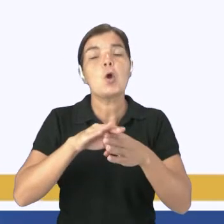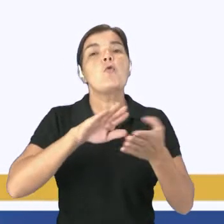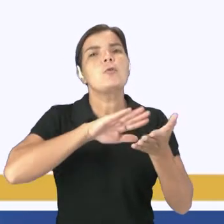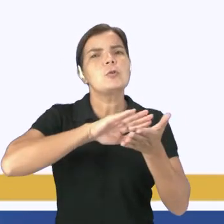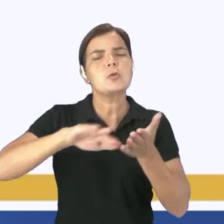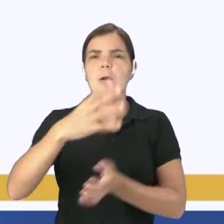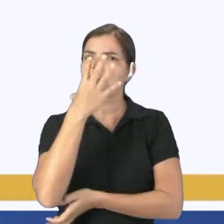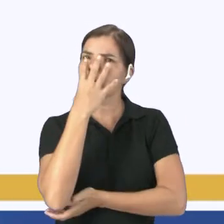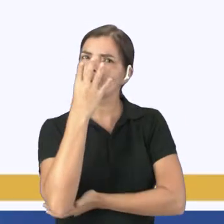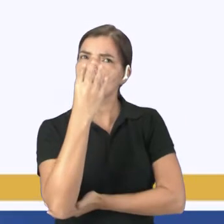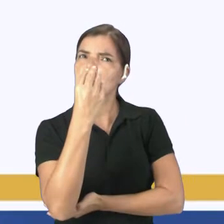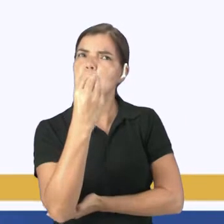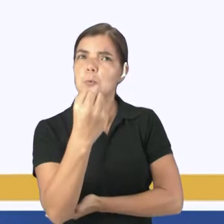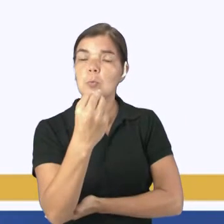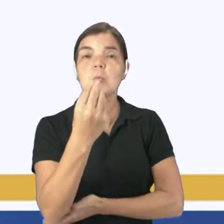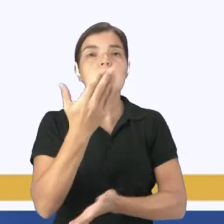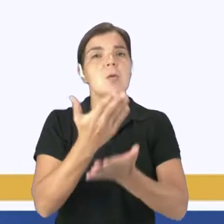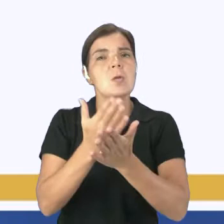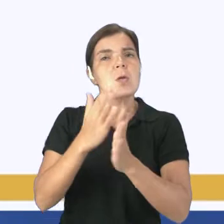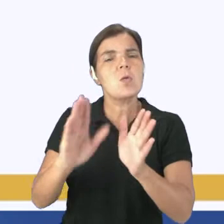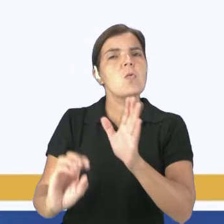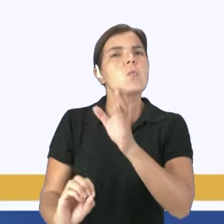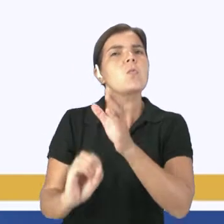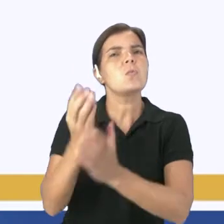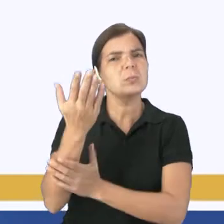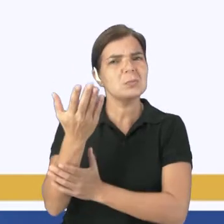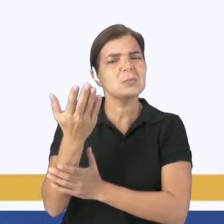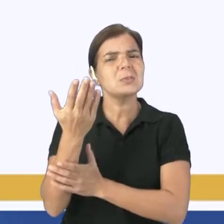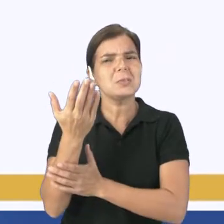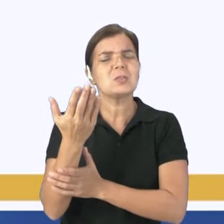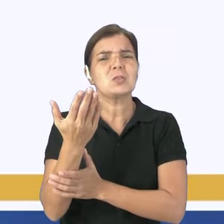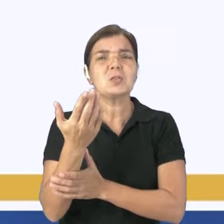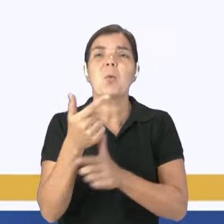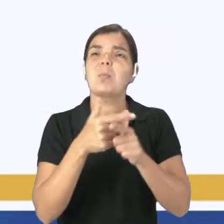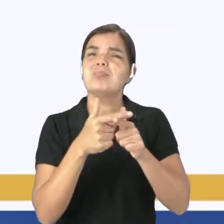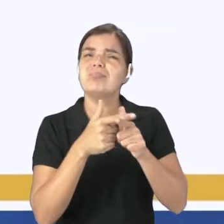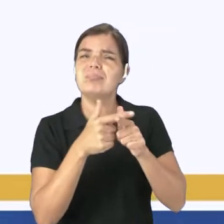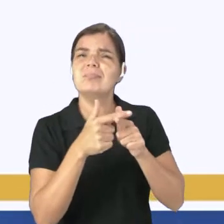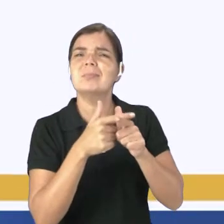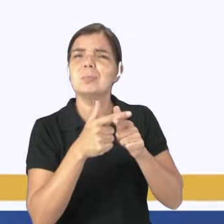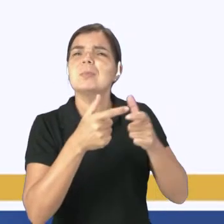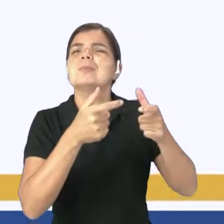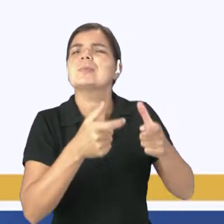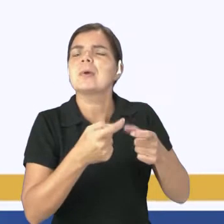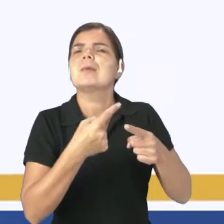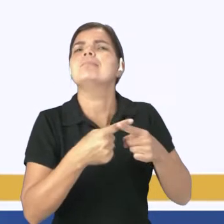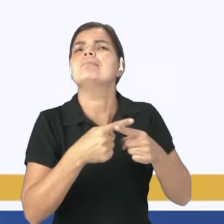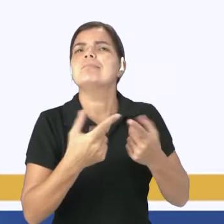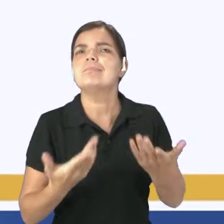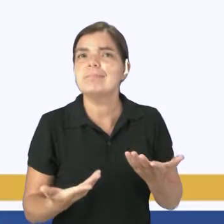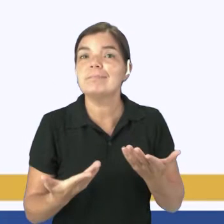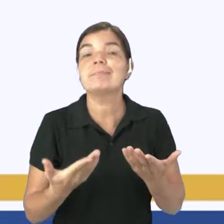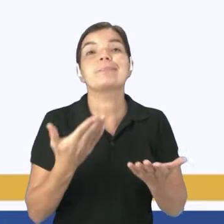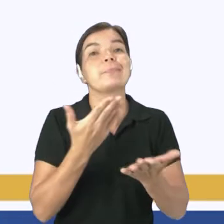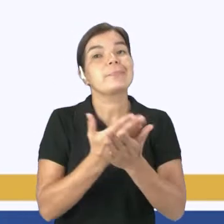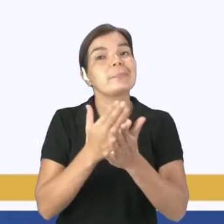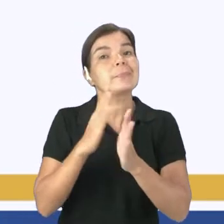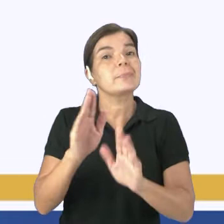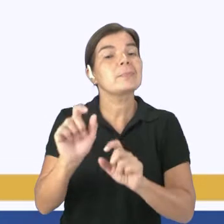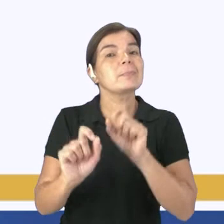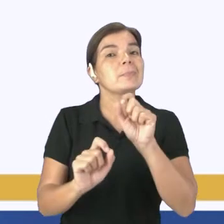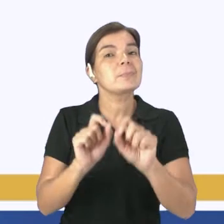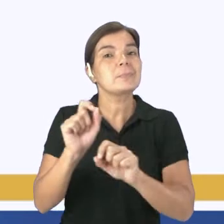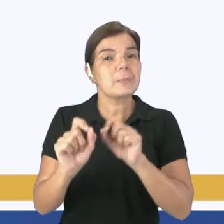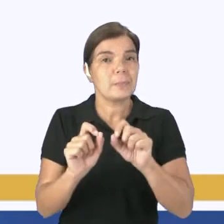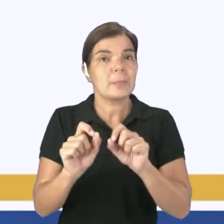lá. E aí, acabou acontecendo uma série de degradações naquele ambiente. Por quê? Porque acabou que, quando